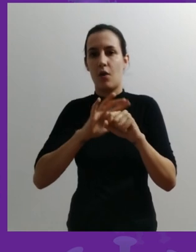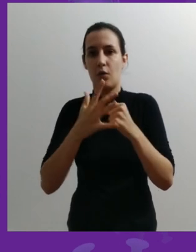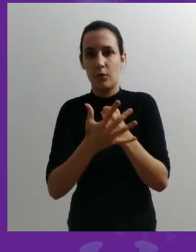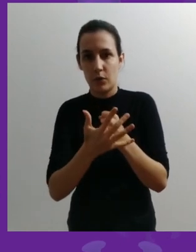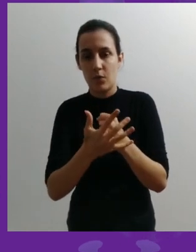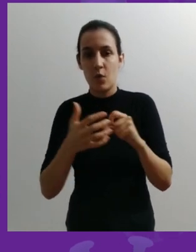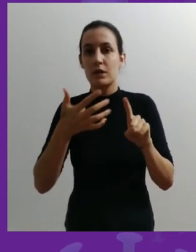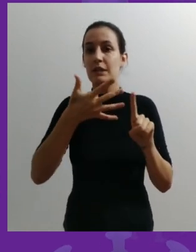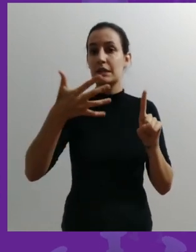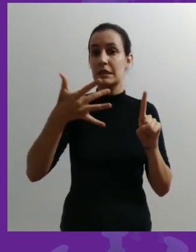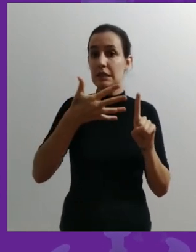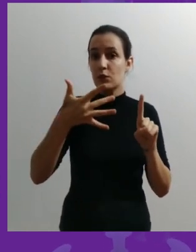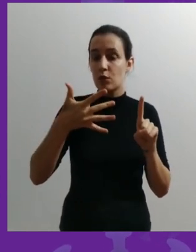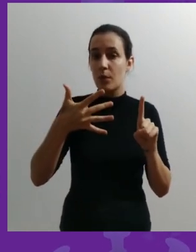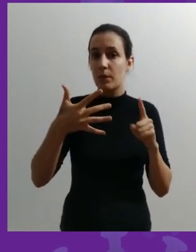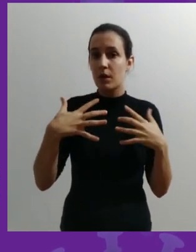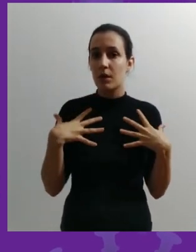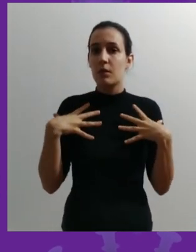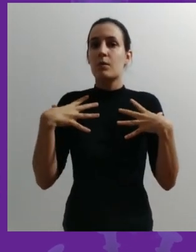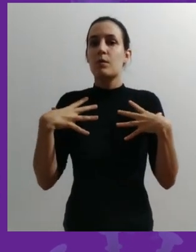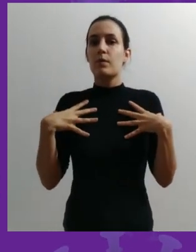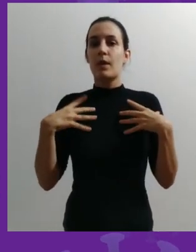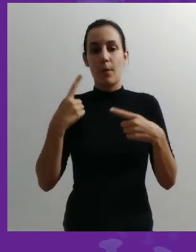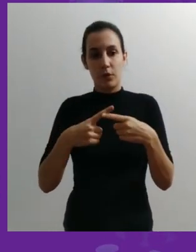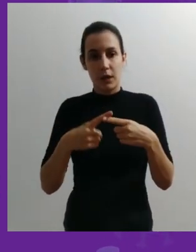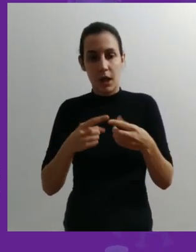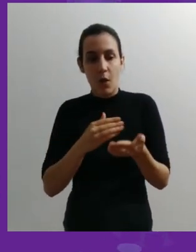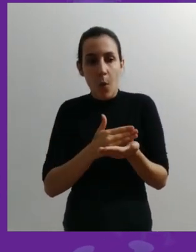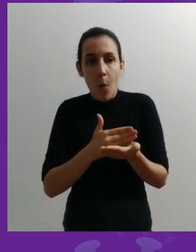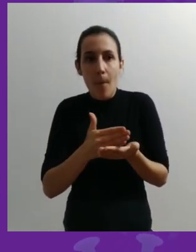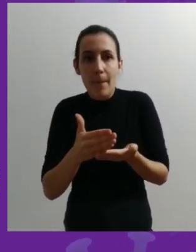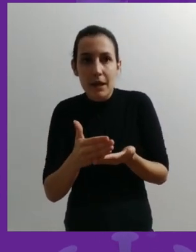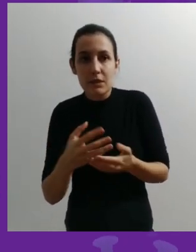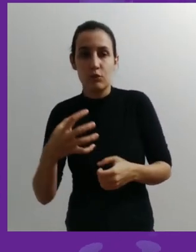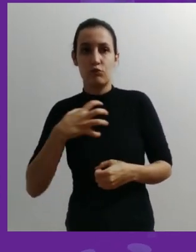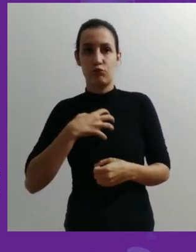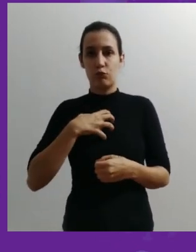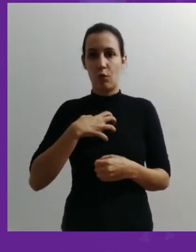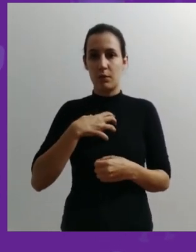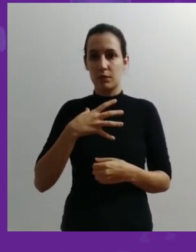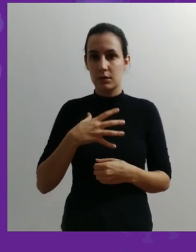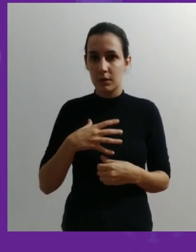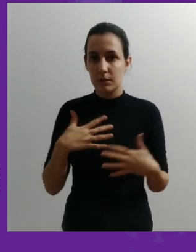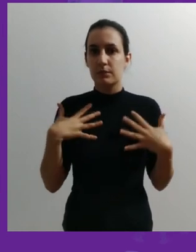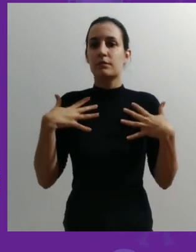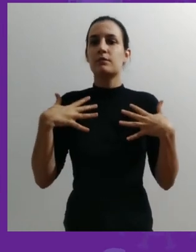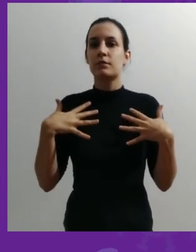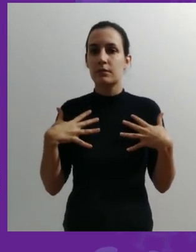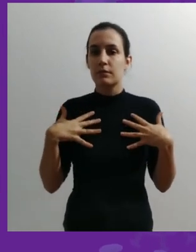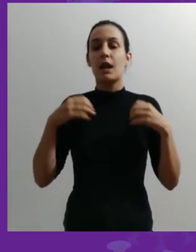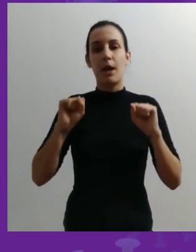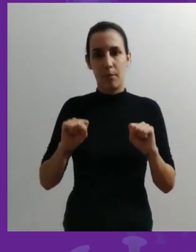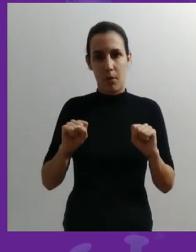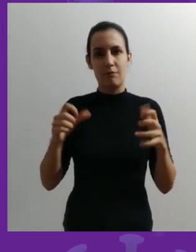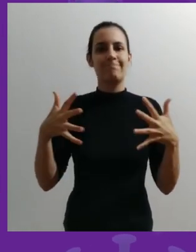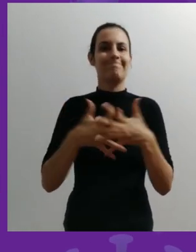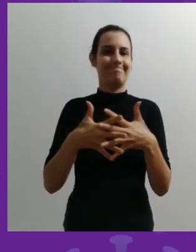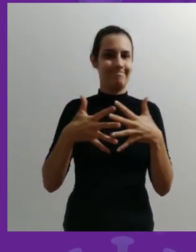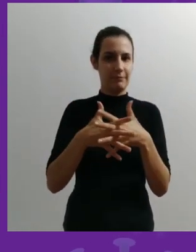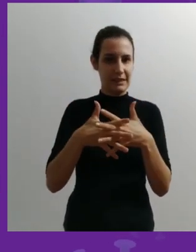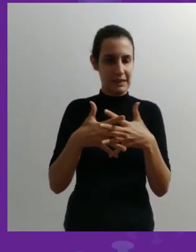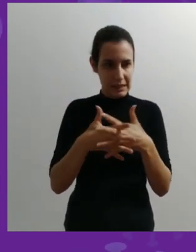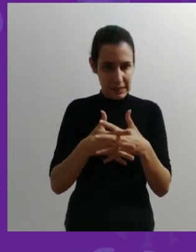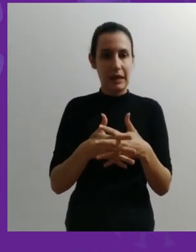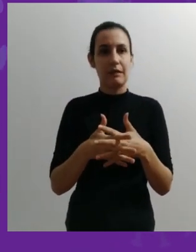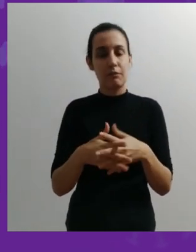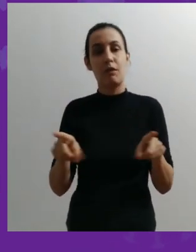uma síndrome respiratória, porque ela começa com sinais e sintomas respiratórios e pode complicar inclusive por meio de